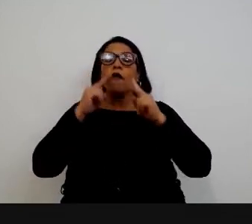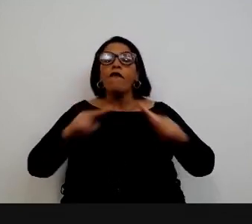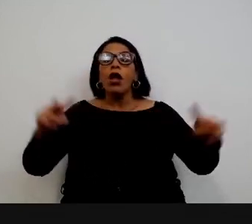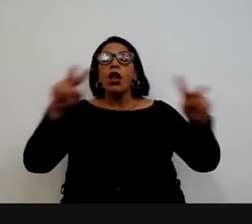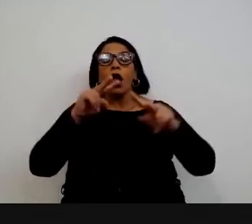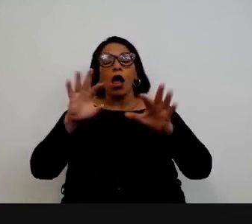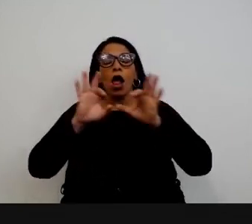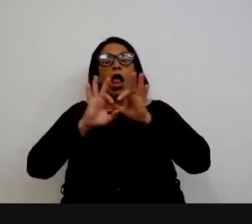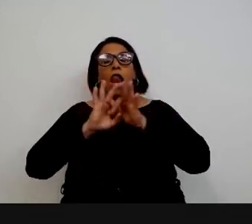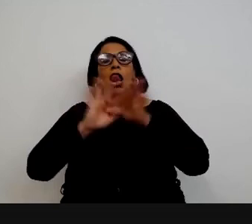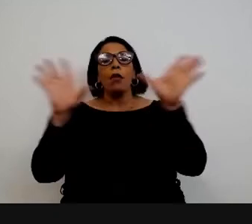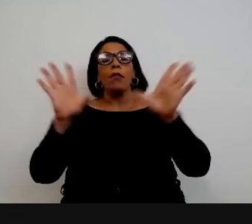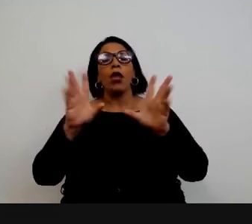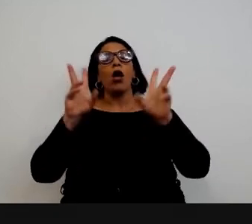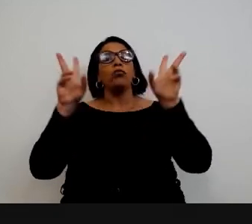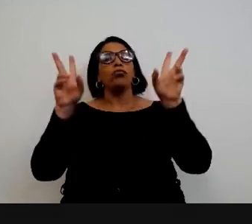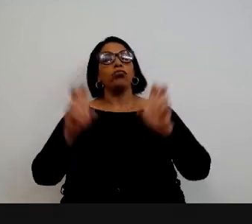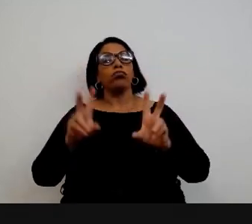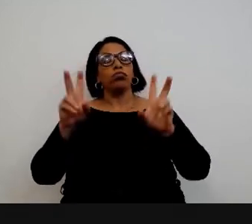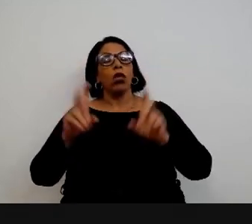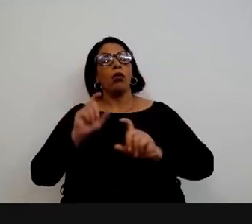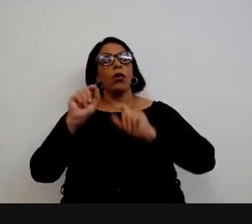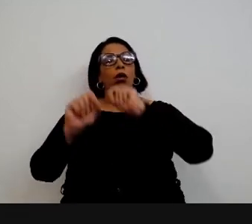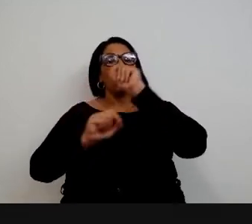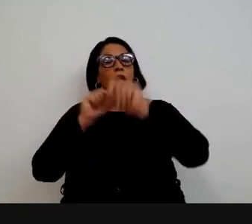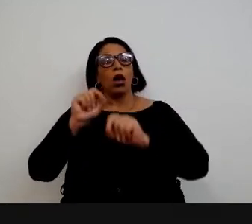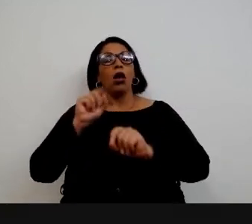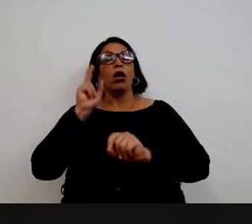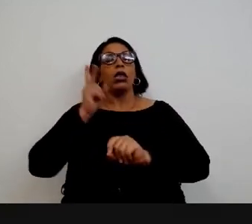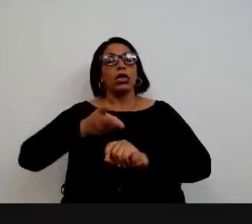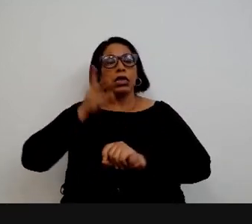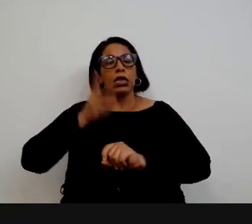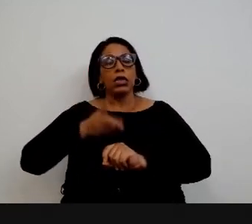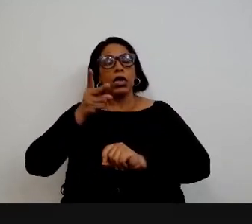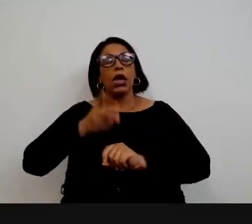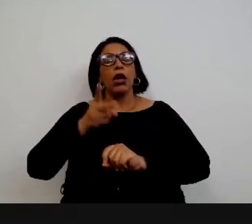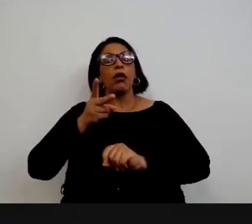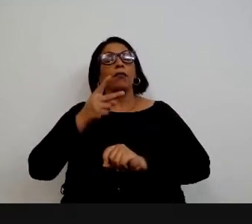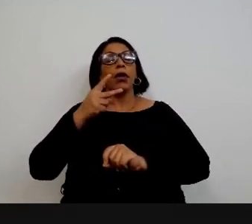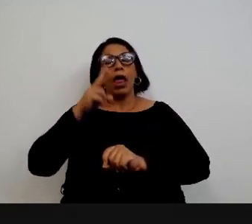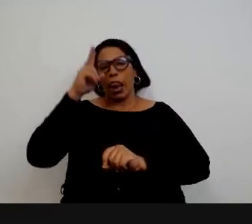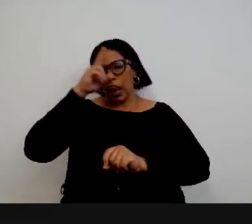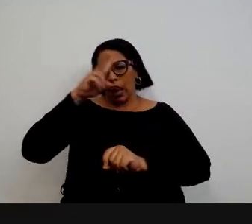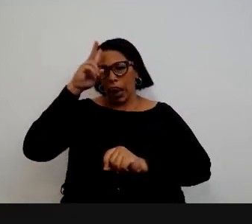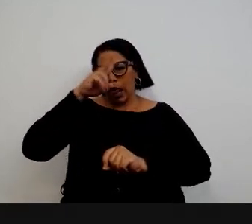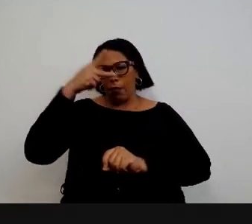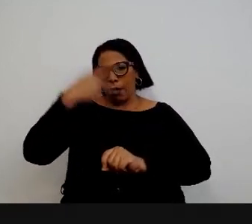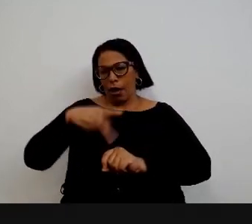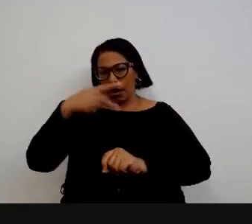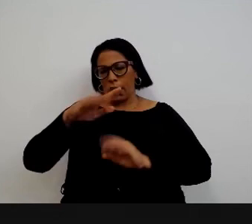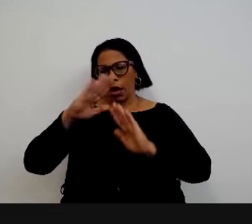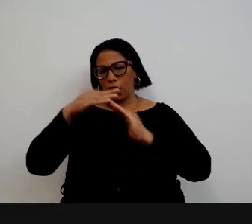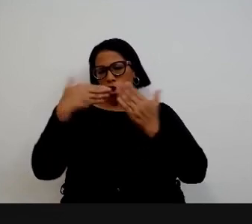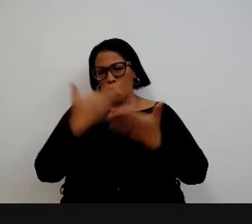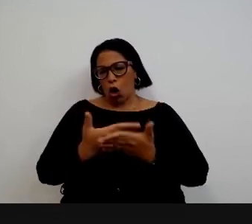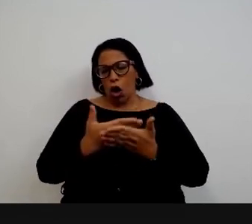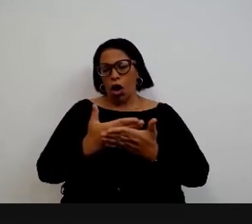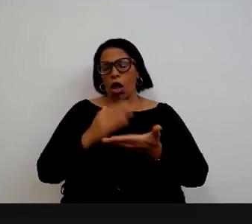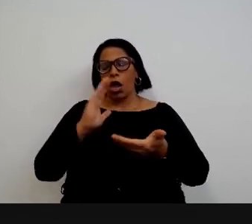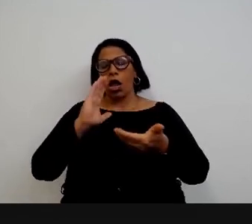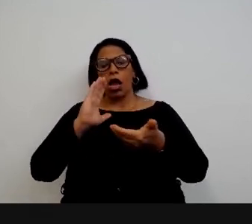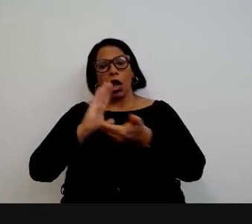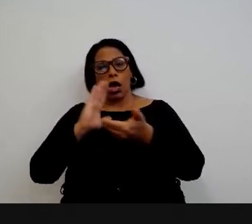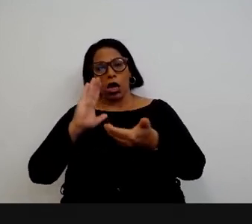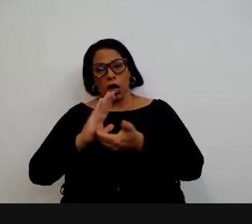olhar para a democracia isso é um outro ponto que a gente sempre bate aqui no CFO que cada